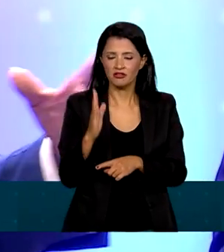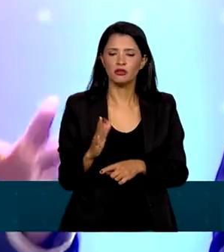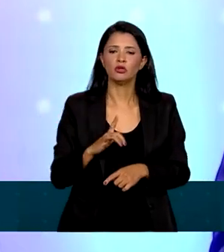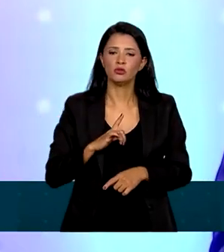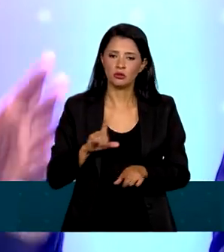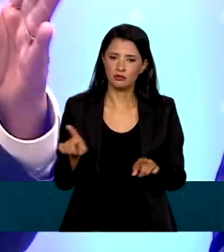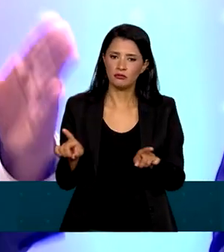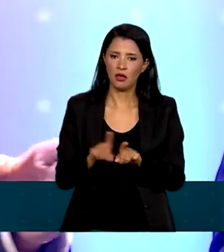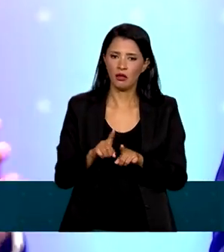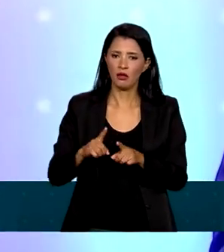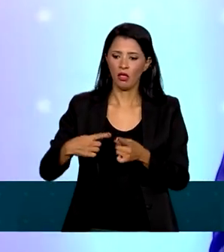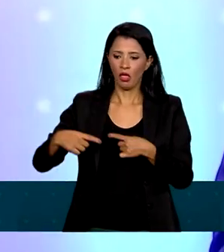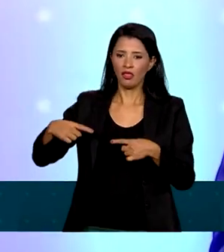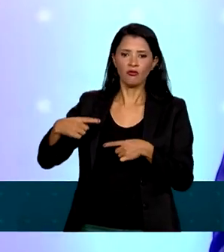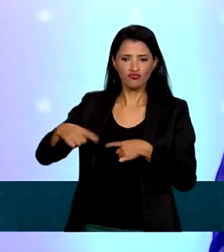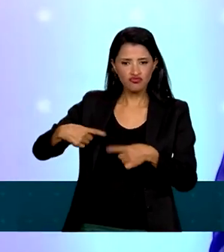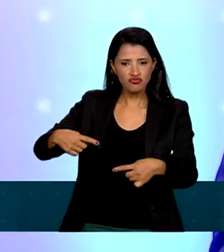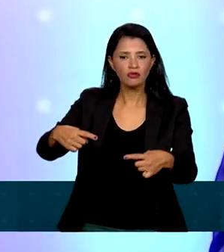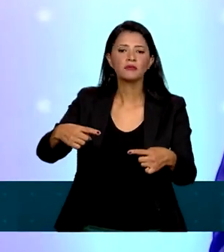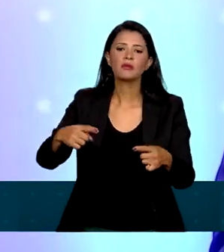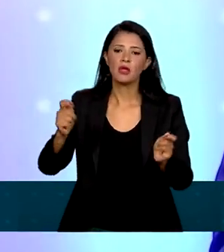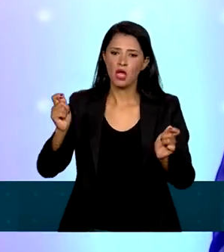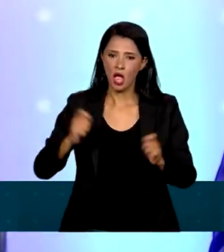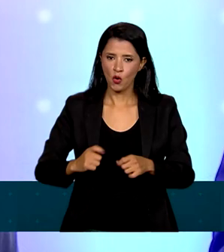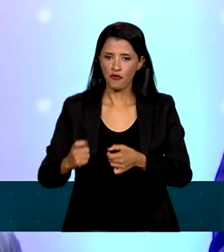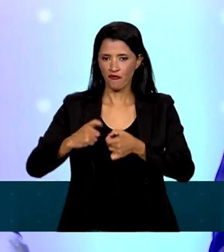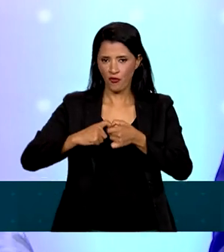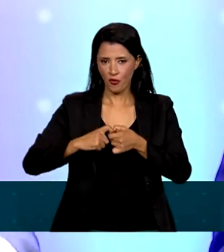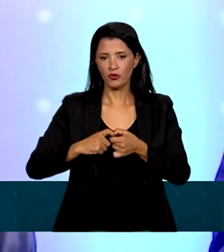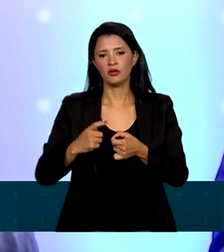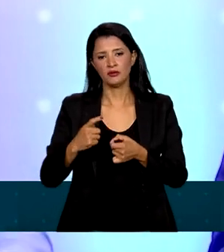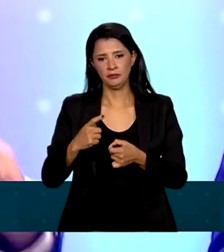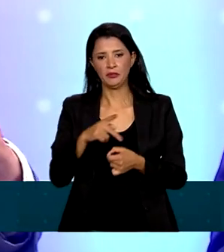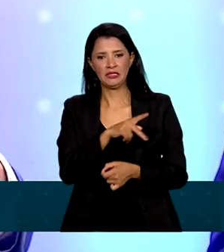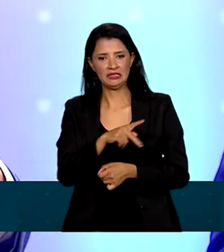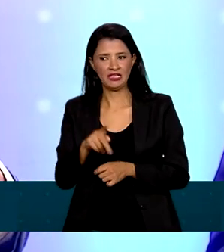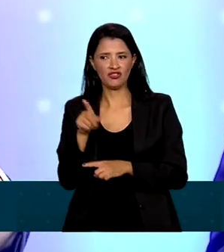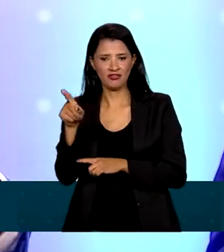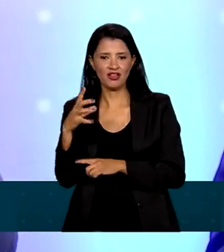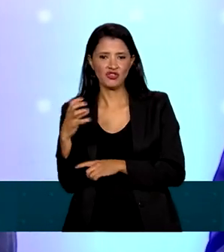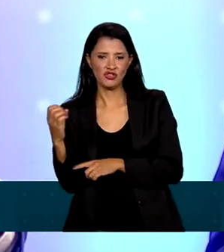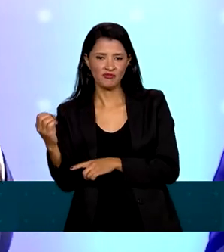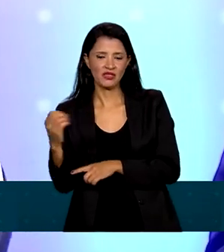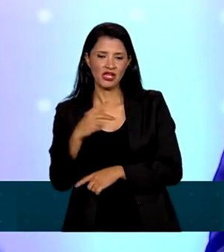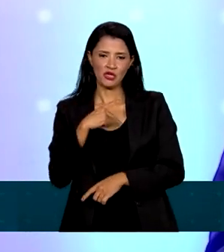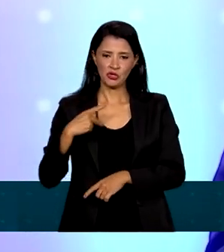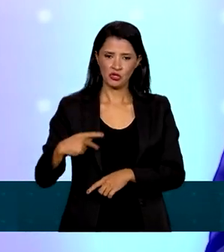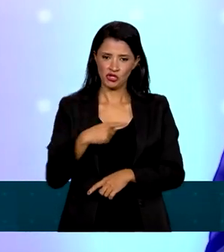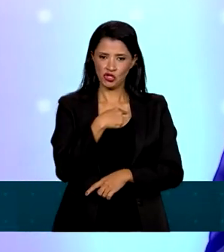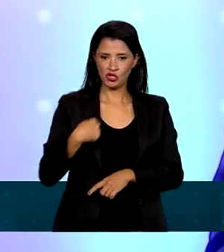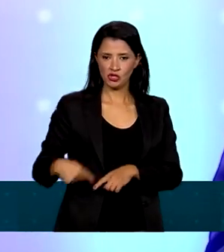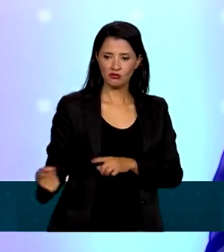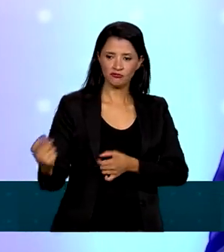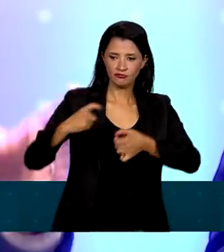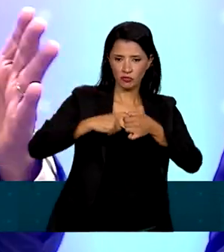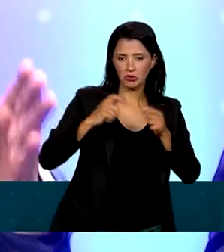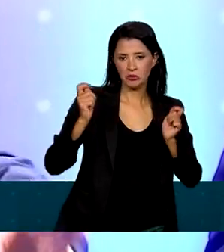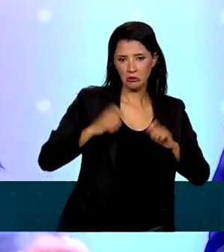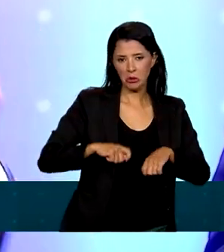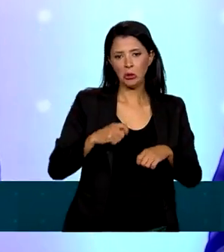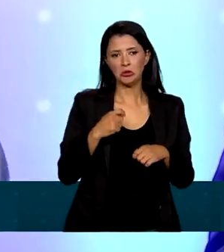agora, na volta da China, tenha condição da apresentação para trazer pessoas que estão com problemas de